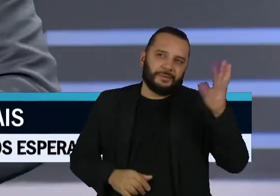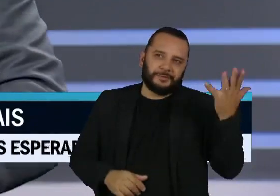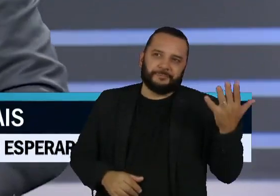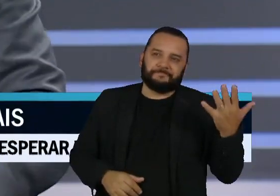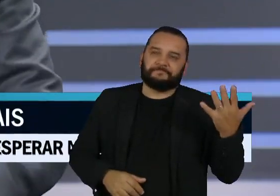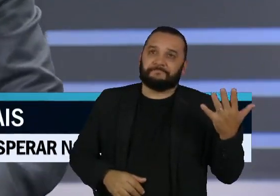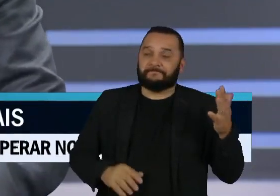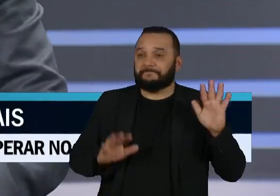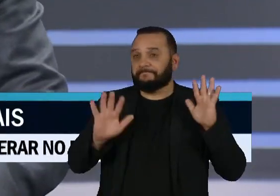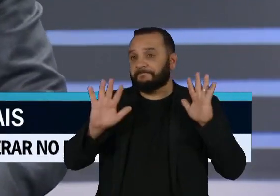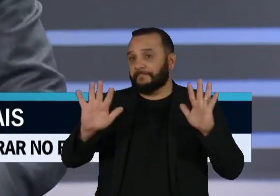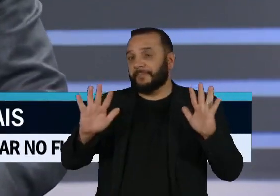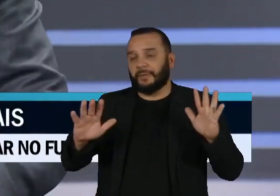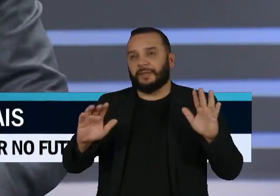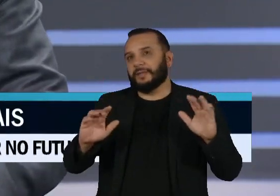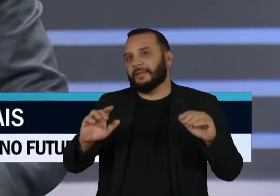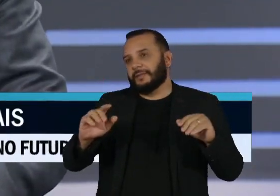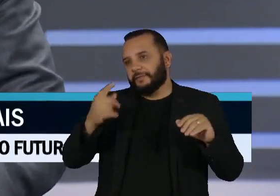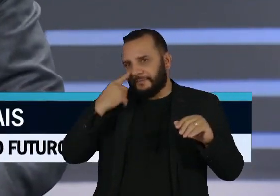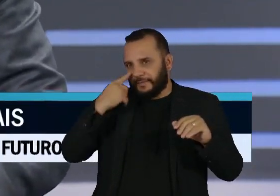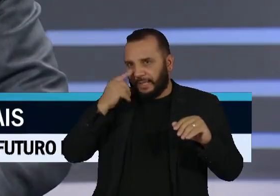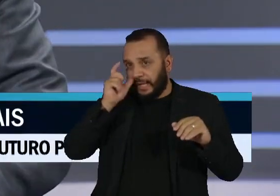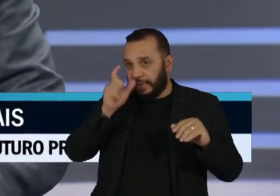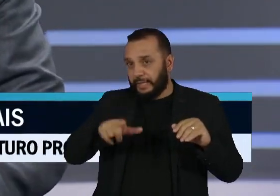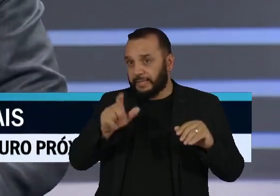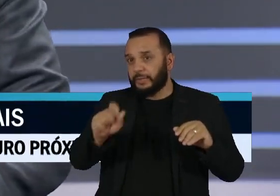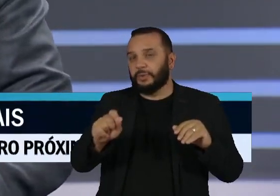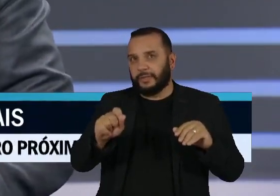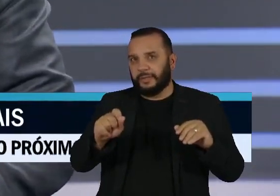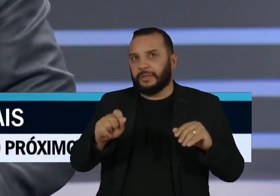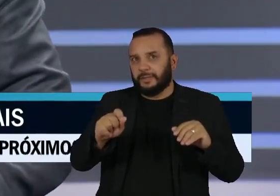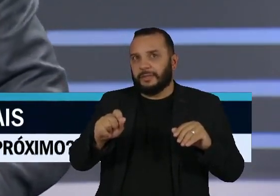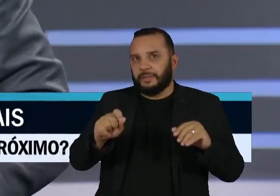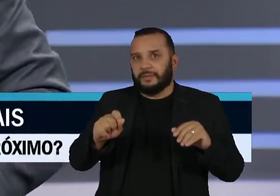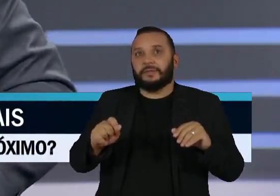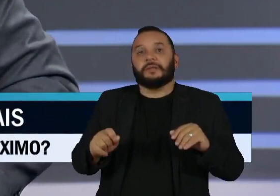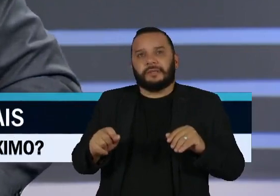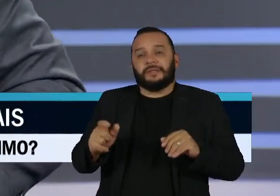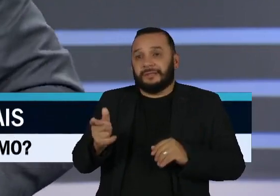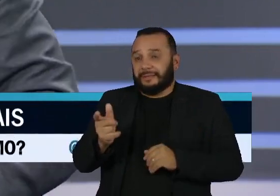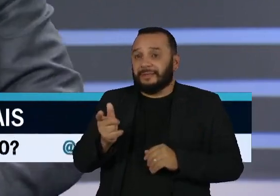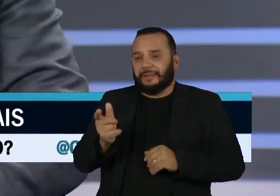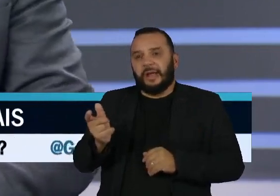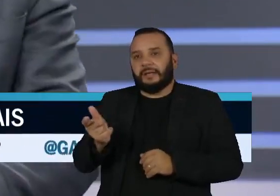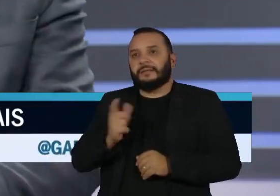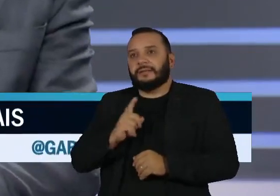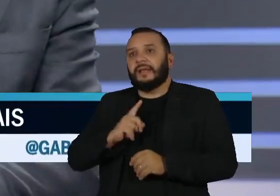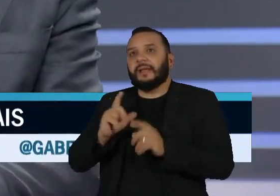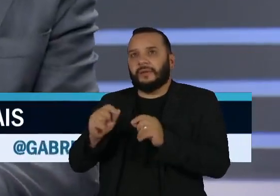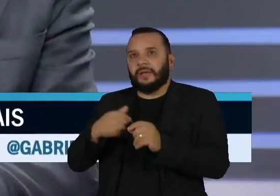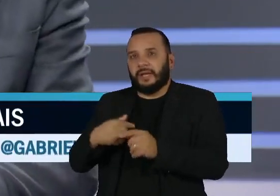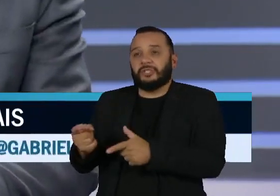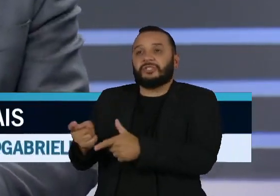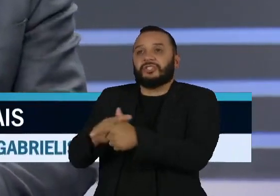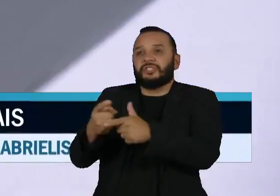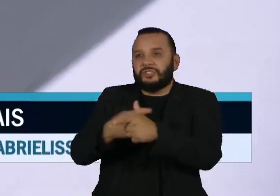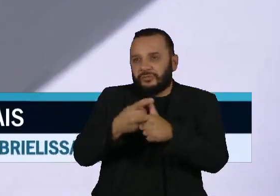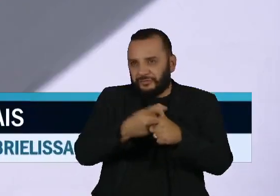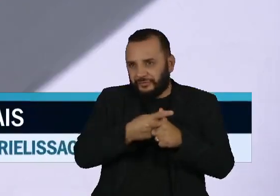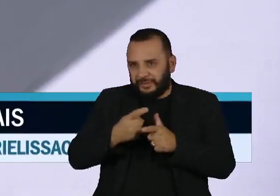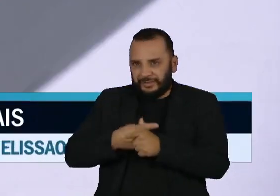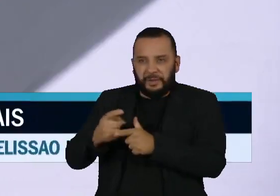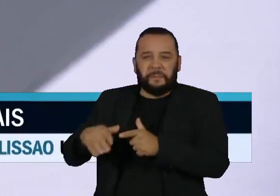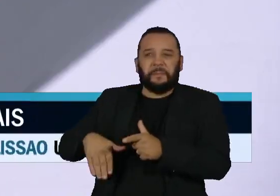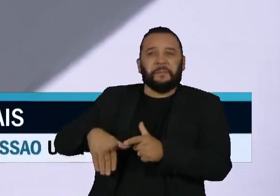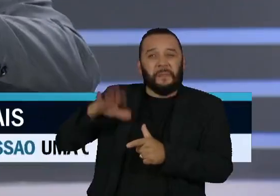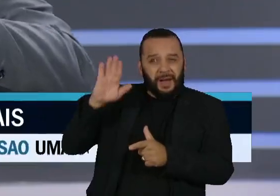um complicador interessante, o maior detentor de títulos de dívida norte-americana é a China em dólar. Então,